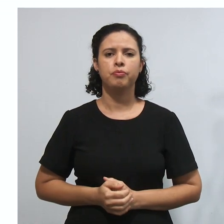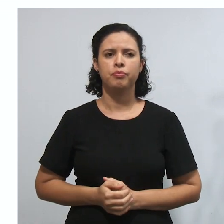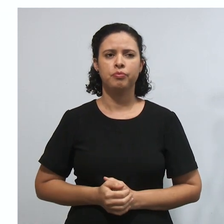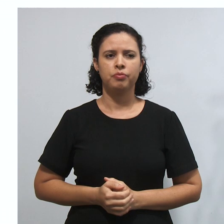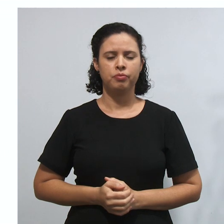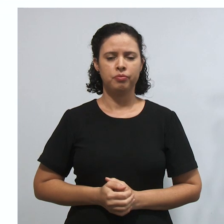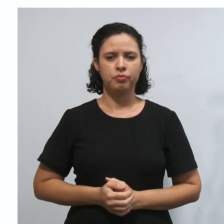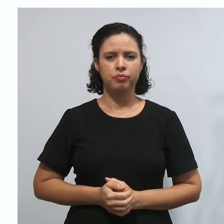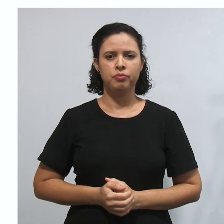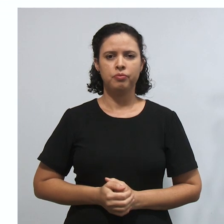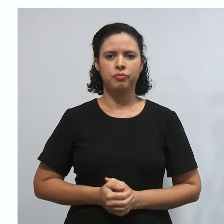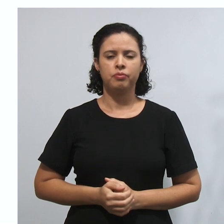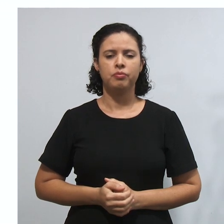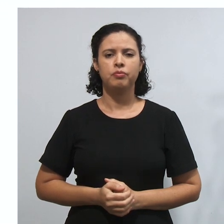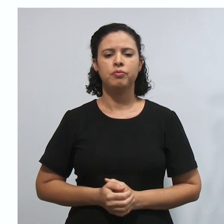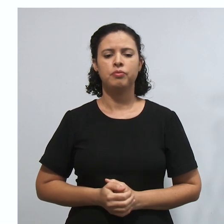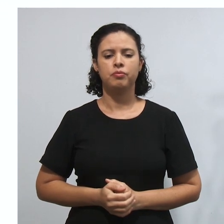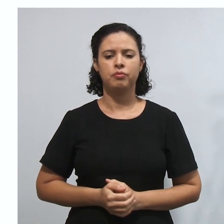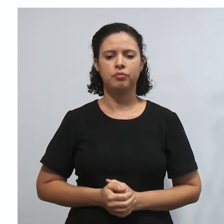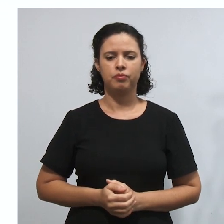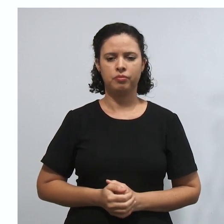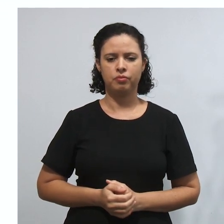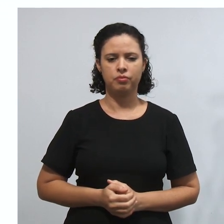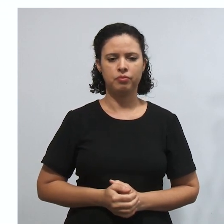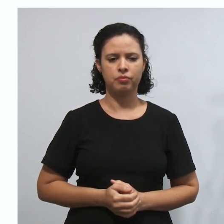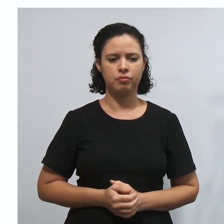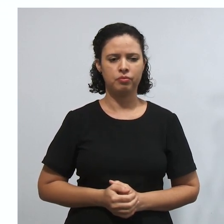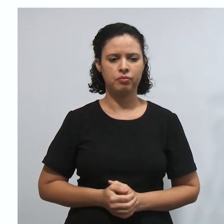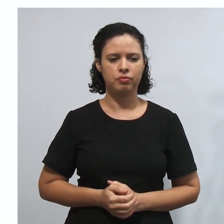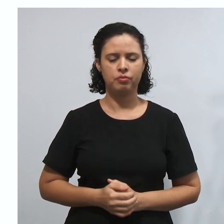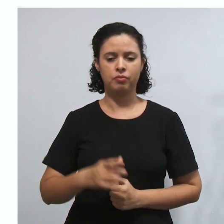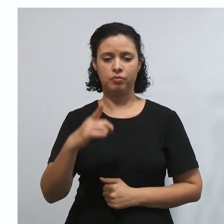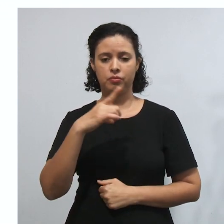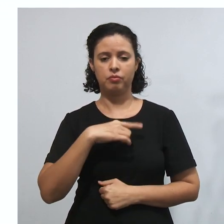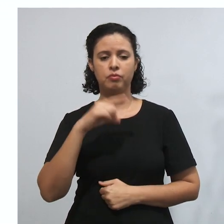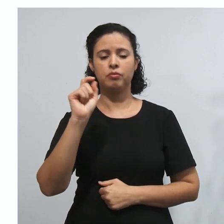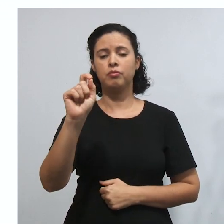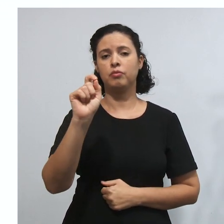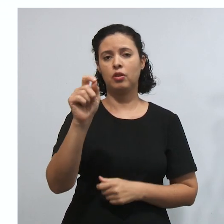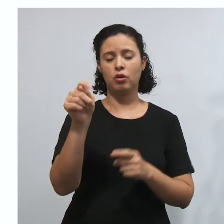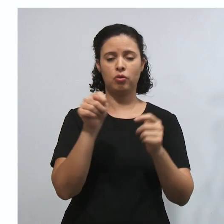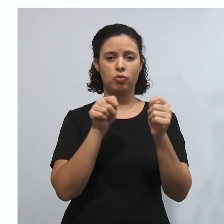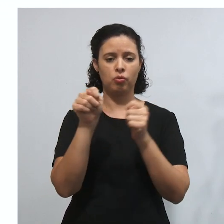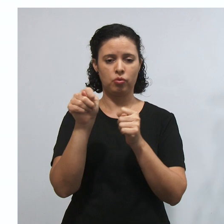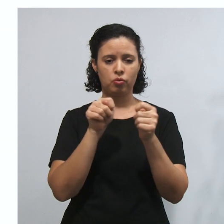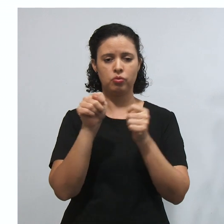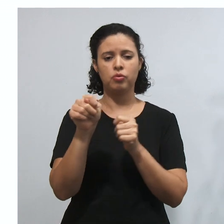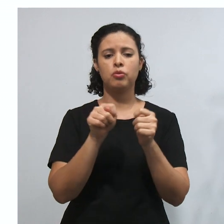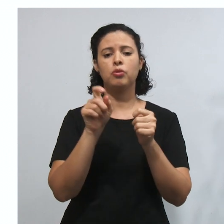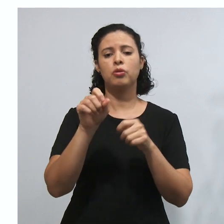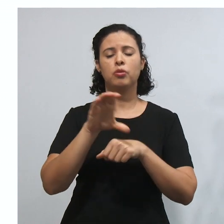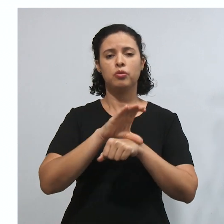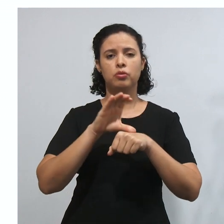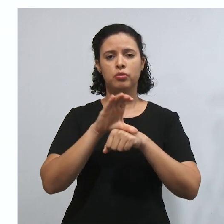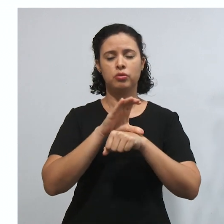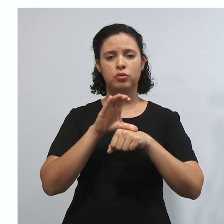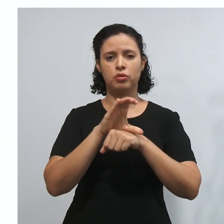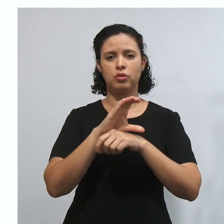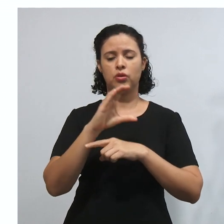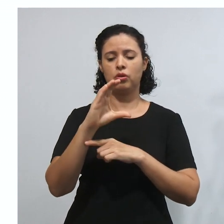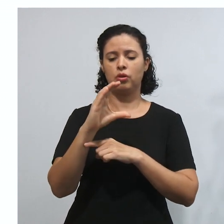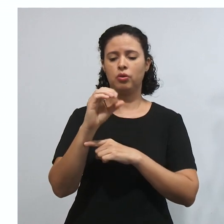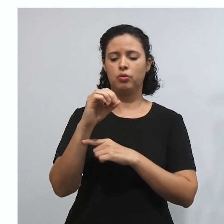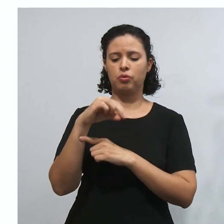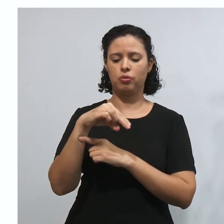Aqui, eu vou contar pra você que temos a questão do controle de constitucionalidade